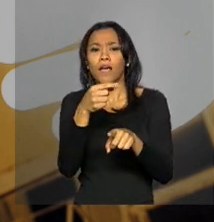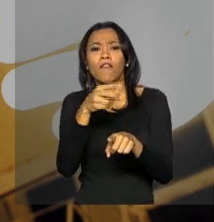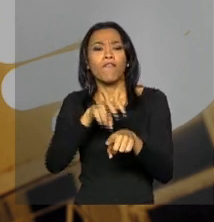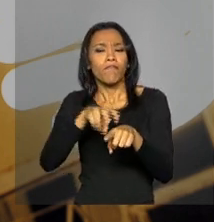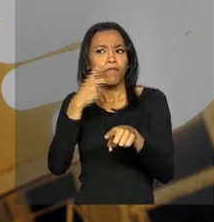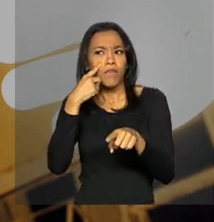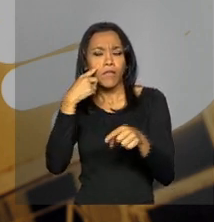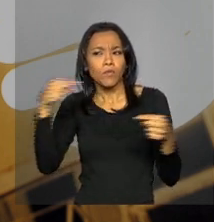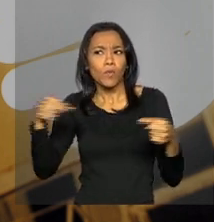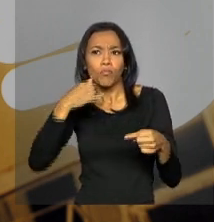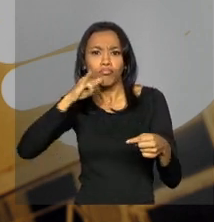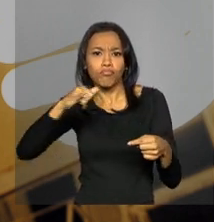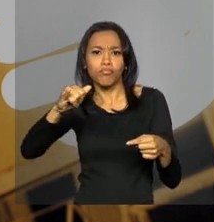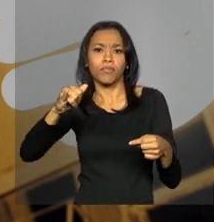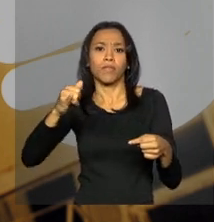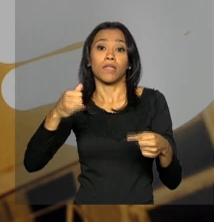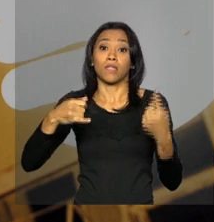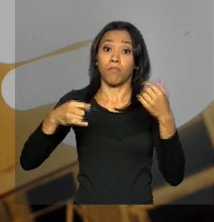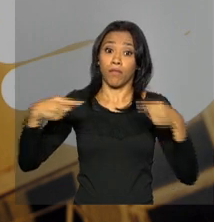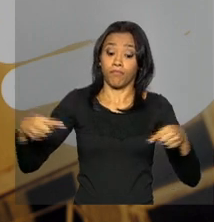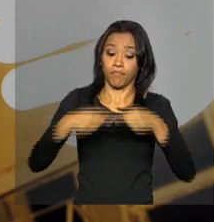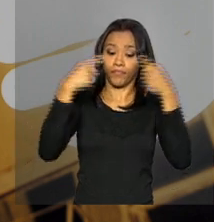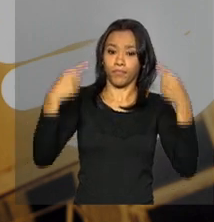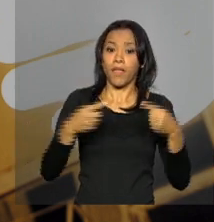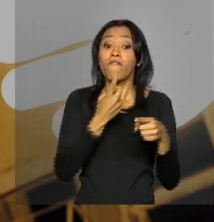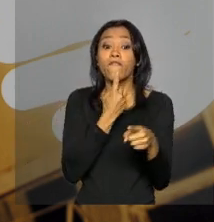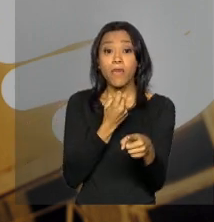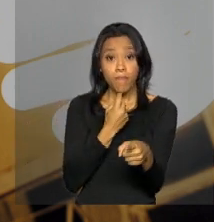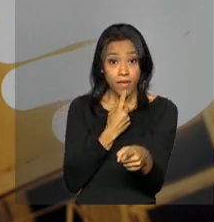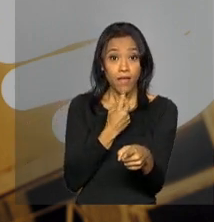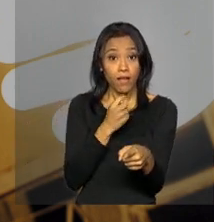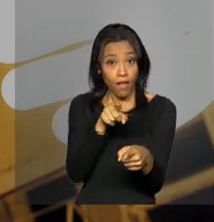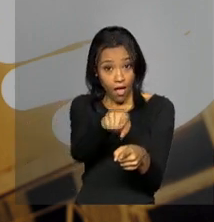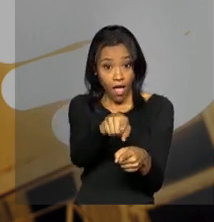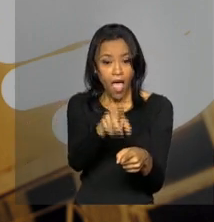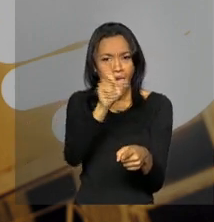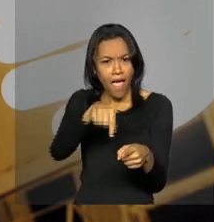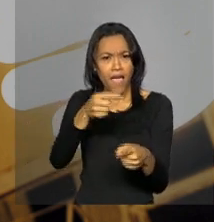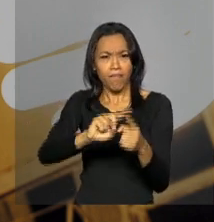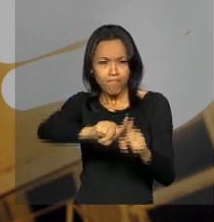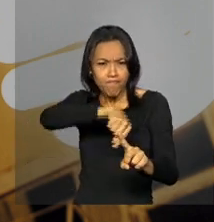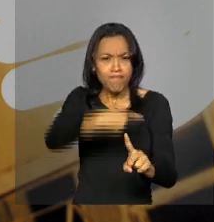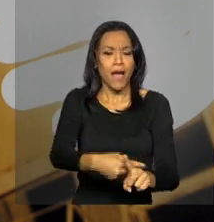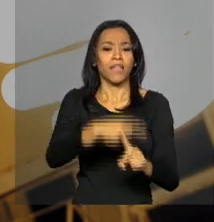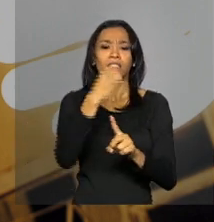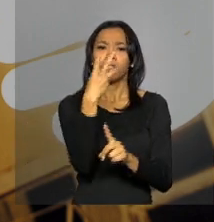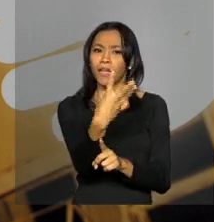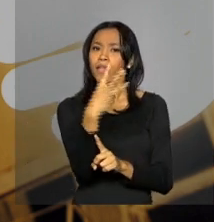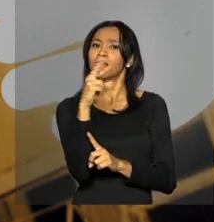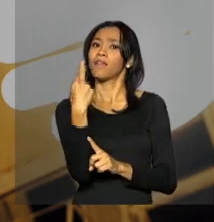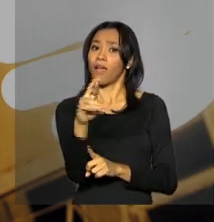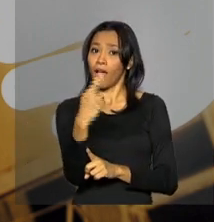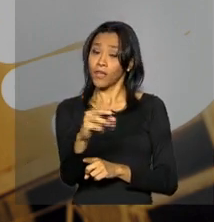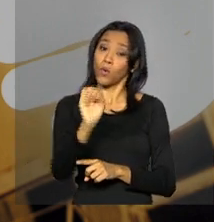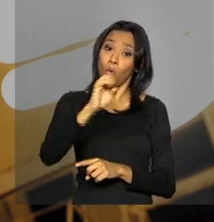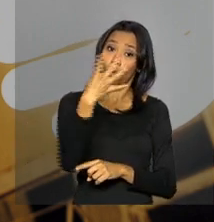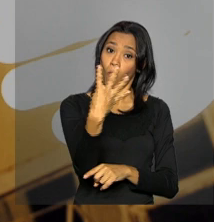pelo valor da bandeira. Na bandeira vermelha, o adicionava de R$,00 ou R$ 4,50,